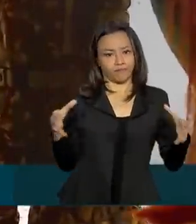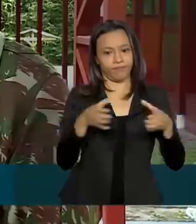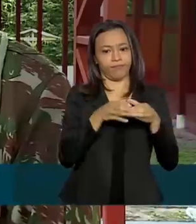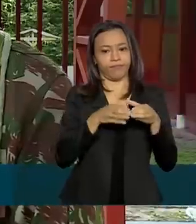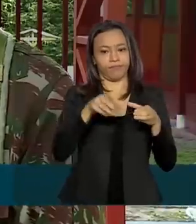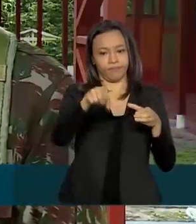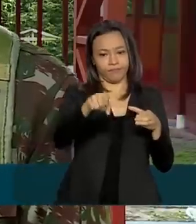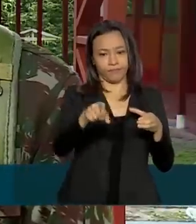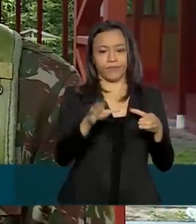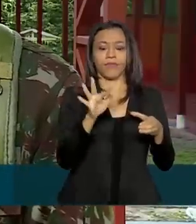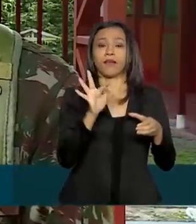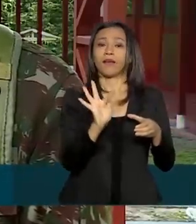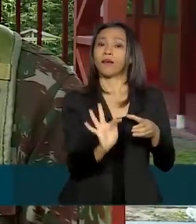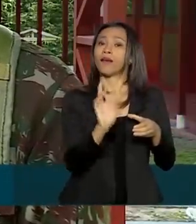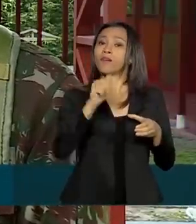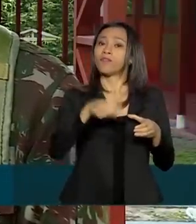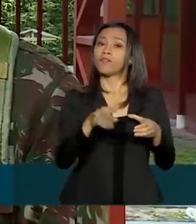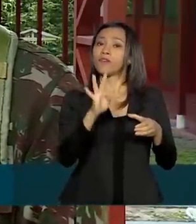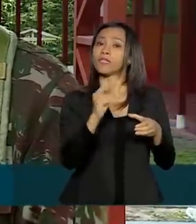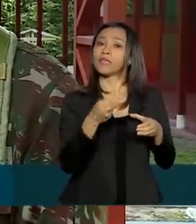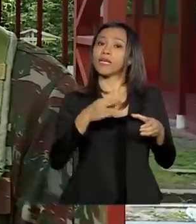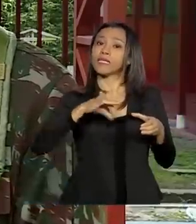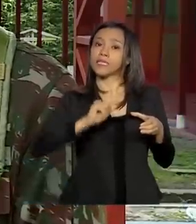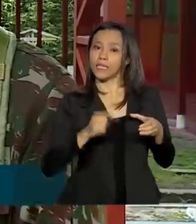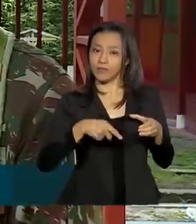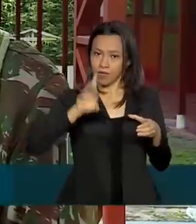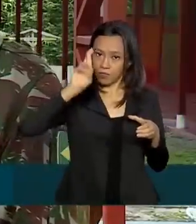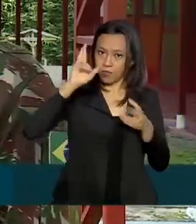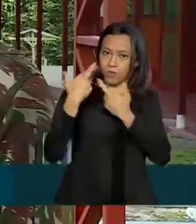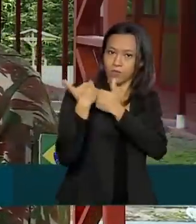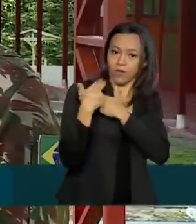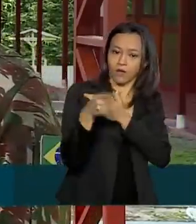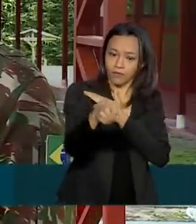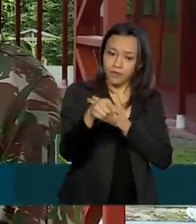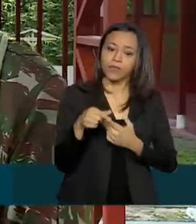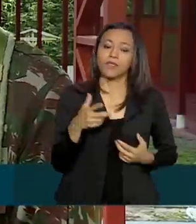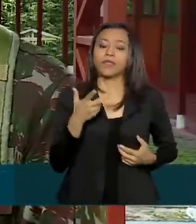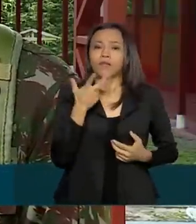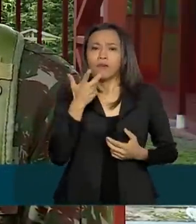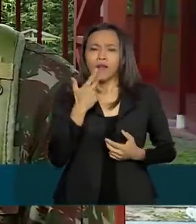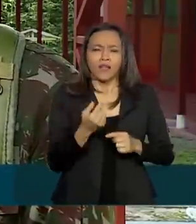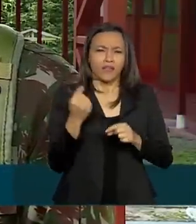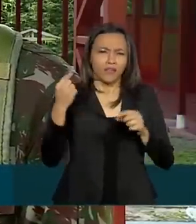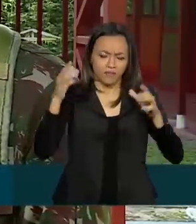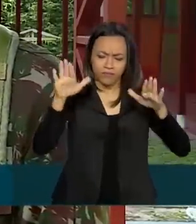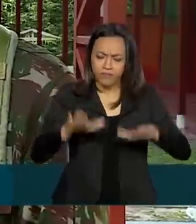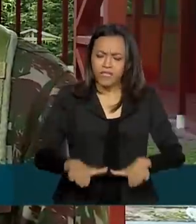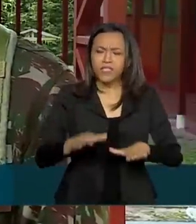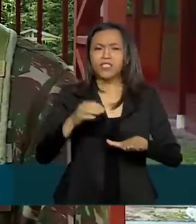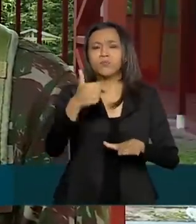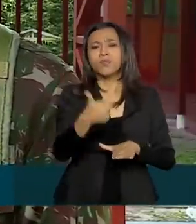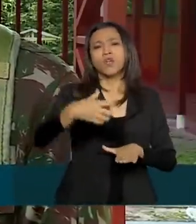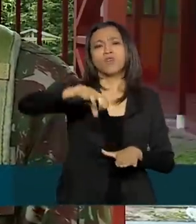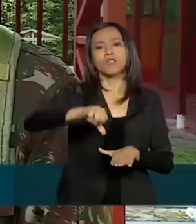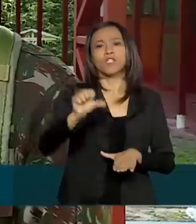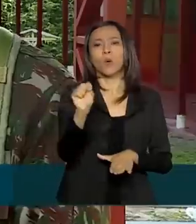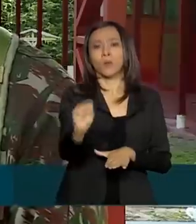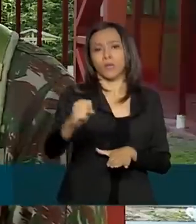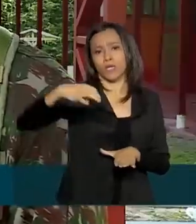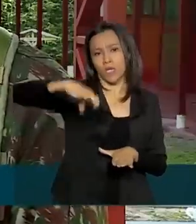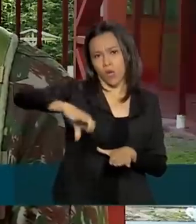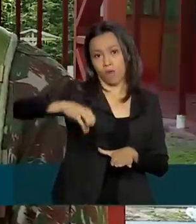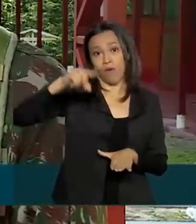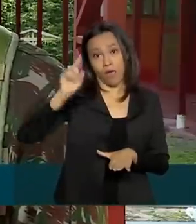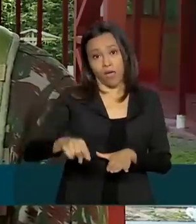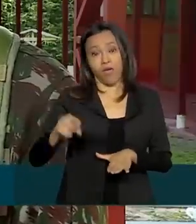Selva. Esse pelotão aqui, o nosso pelotão Dematuracá, que ele está aqui desde 1989, ele é a presença